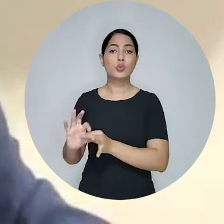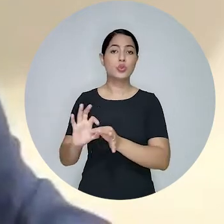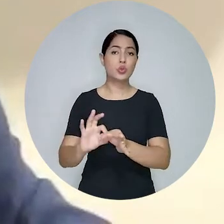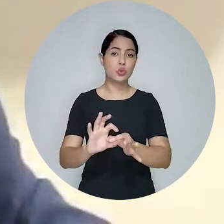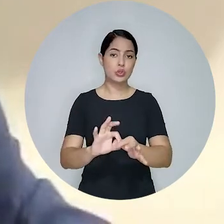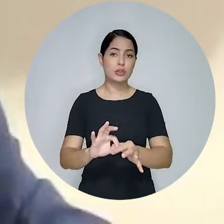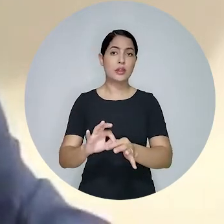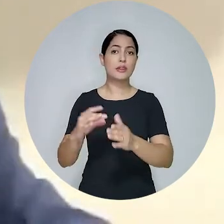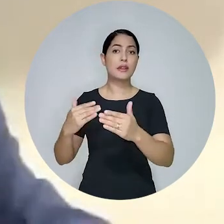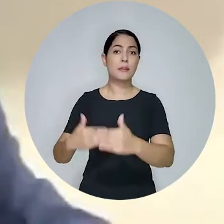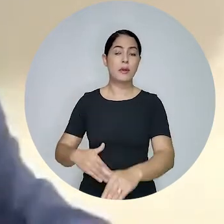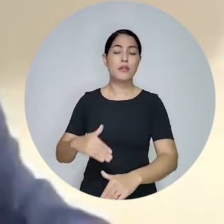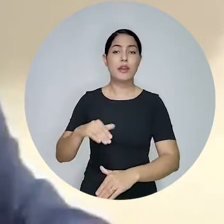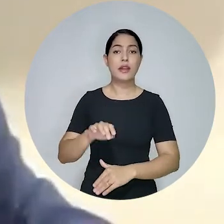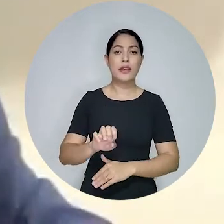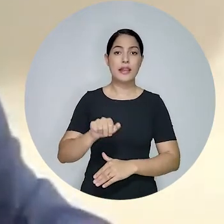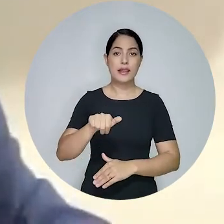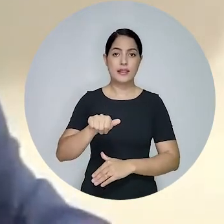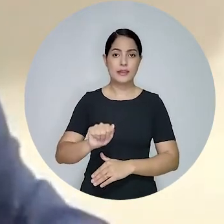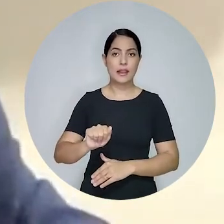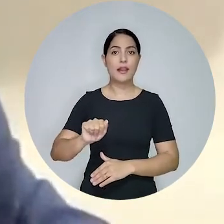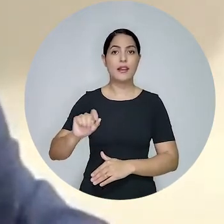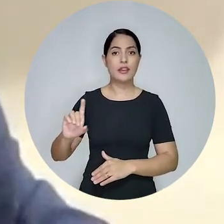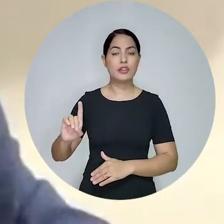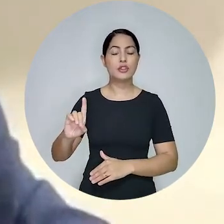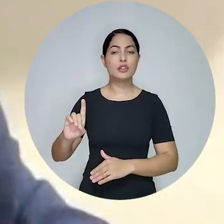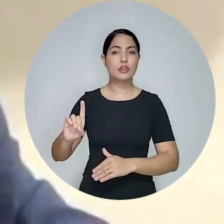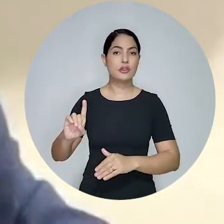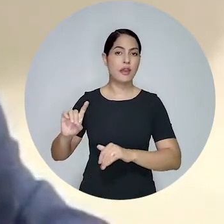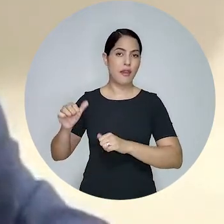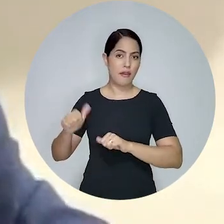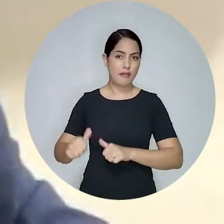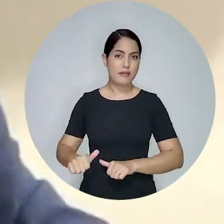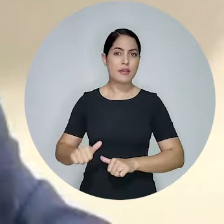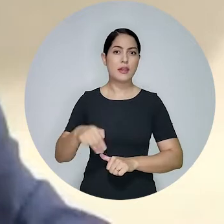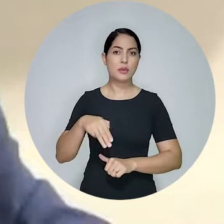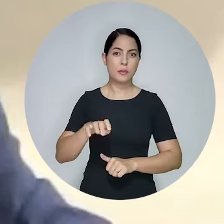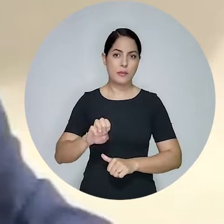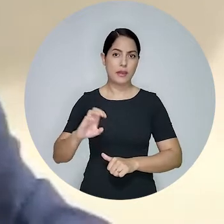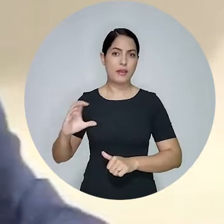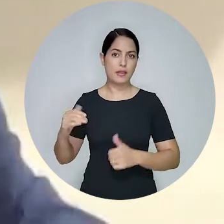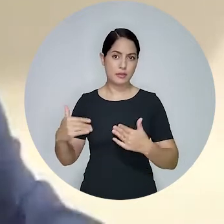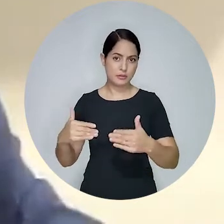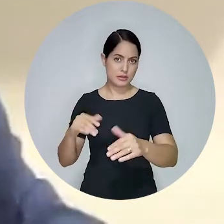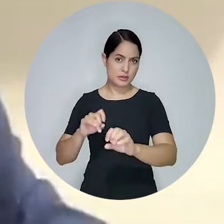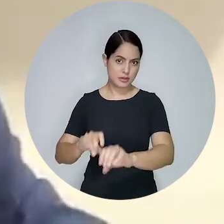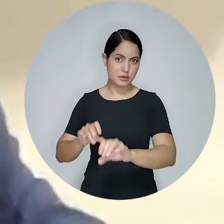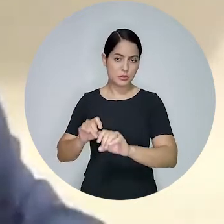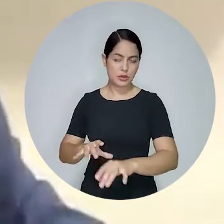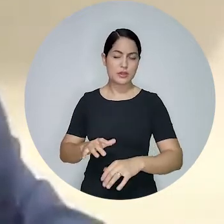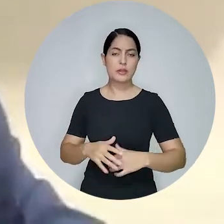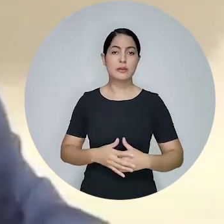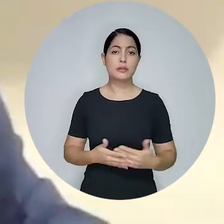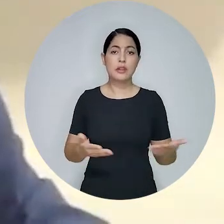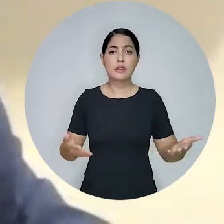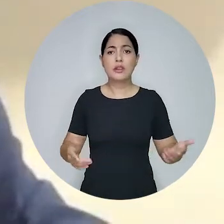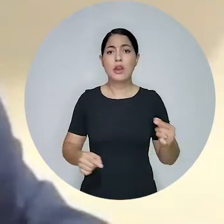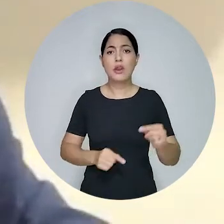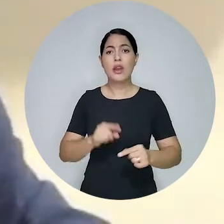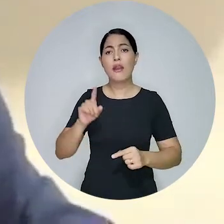lado, os resultados do ENAD, do Exame Nacional de Desempenho do MEC, que é o novo